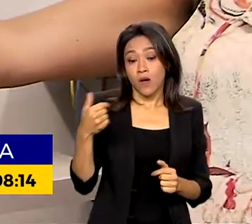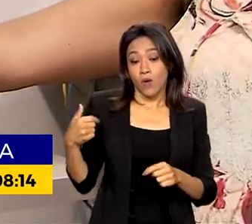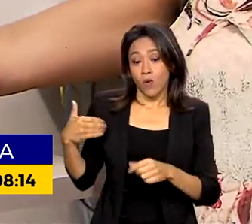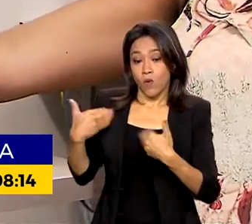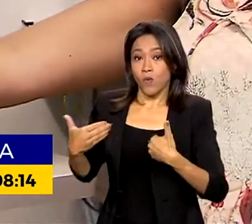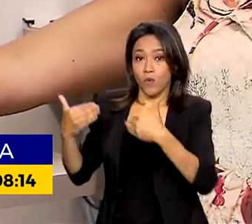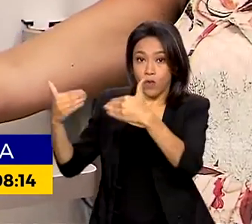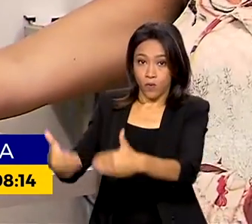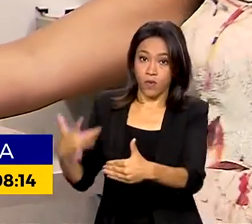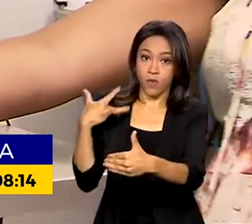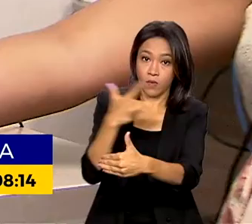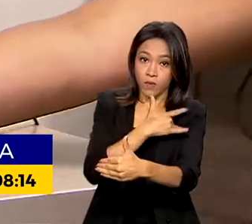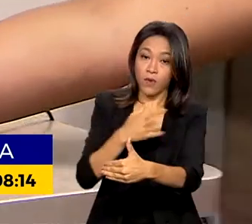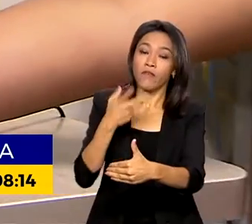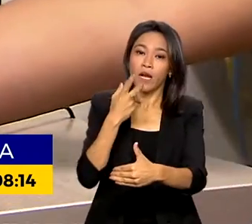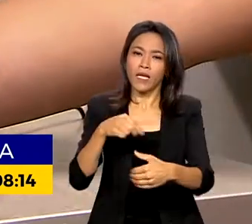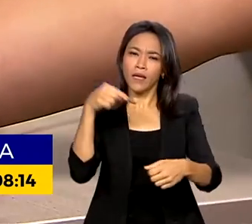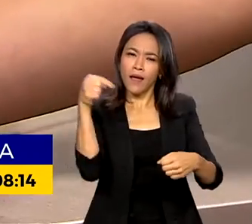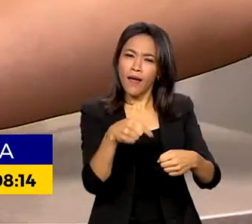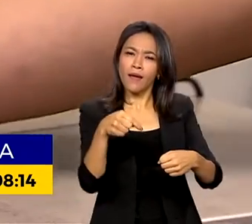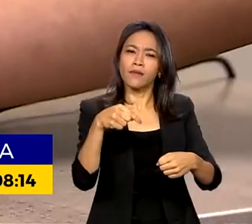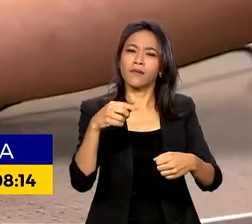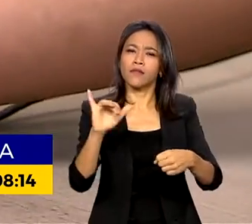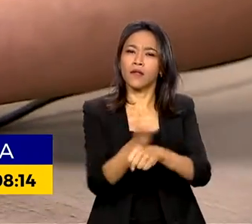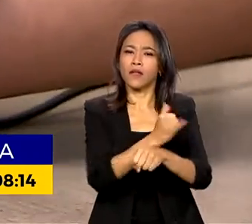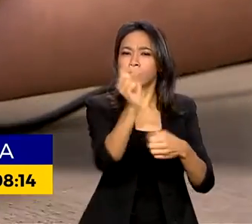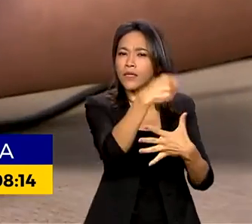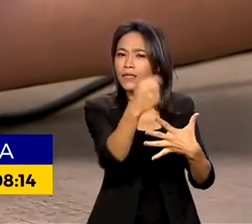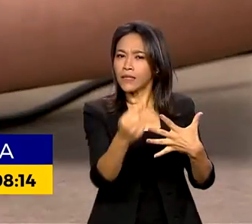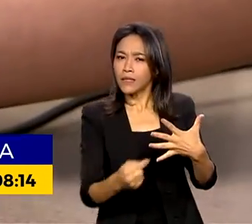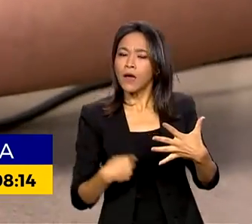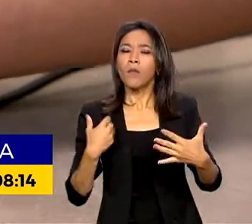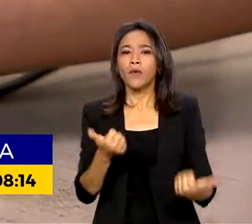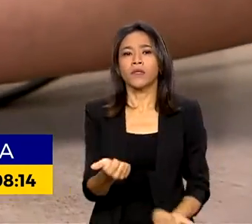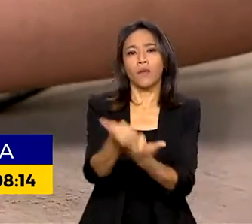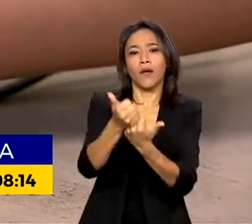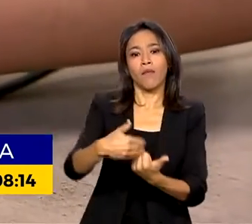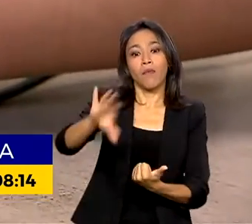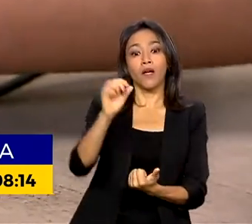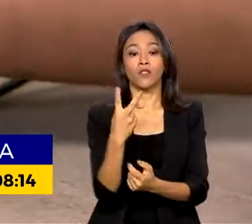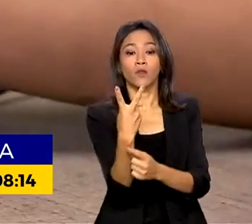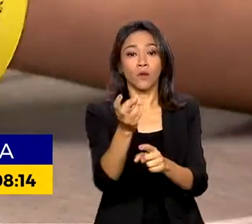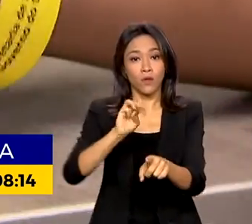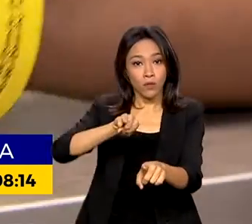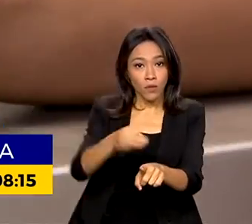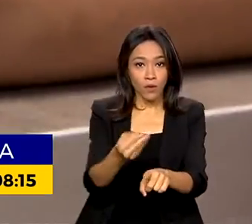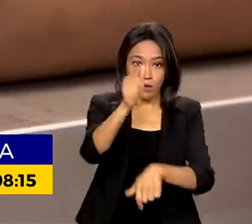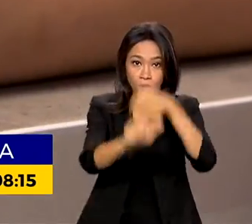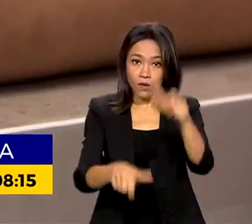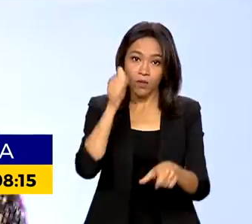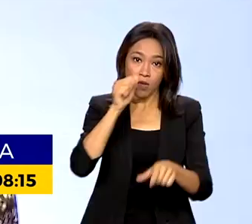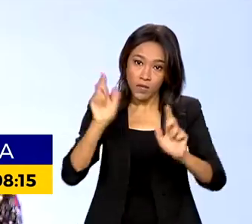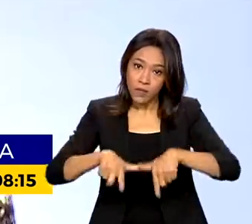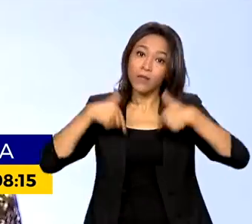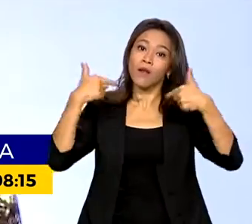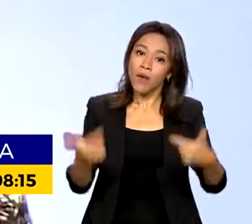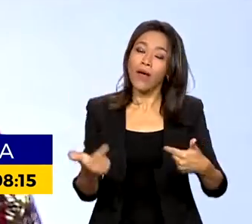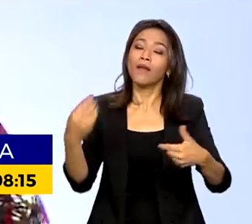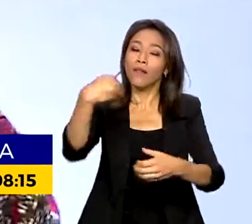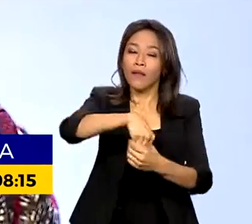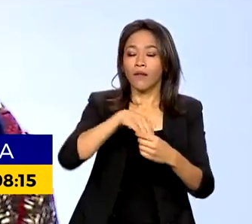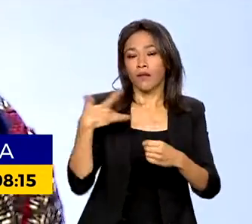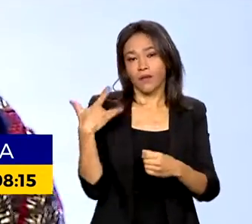essas ações possam impactar mais de 2 milhões de mulheres trabalhadoras da saúde no Brasil. Gente de